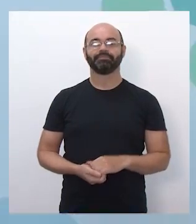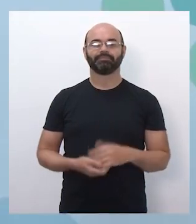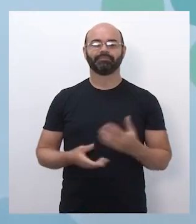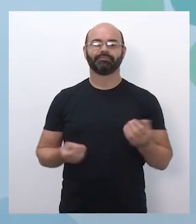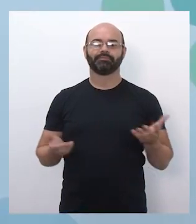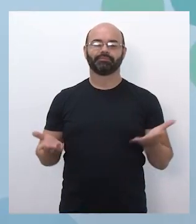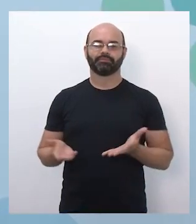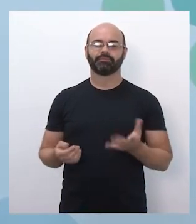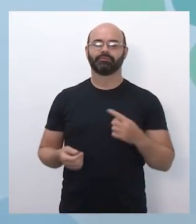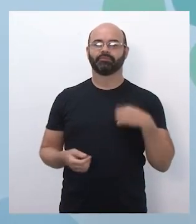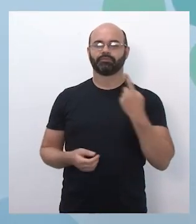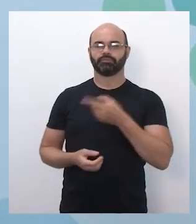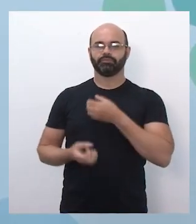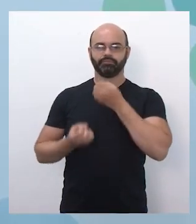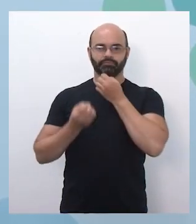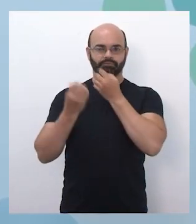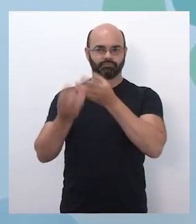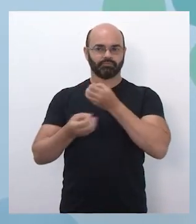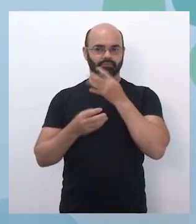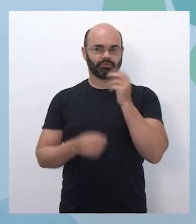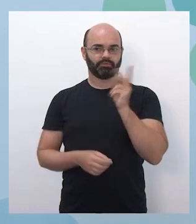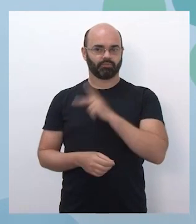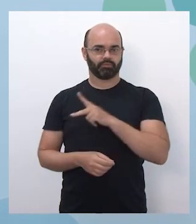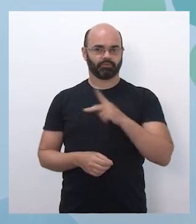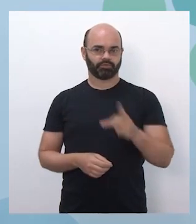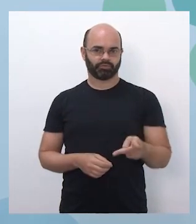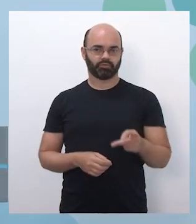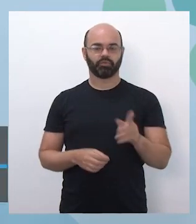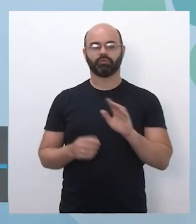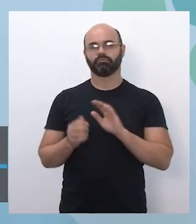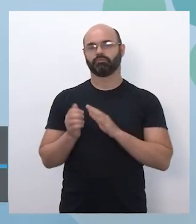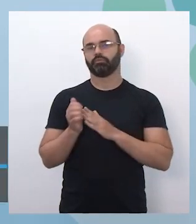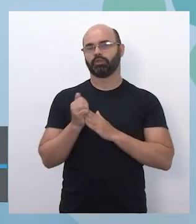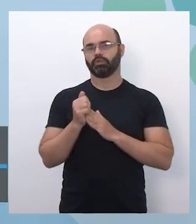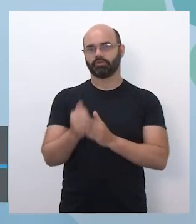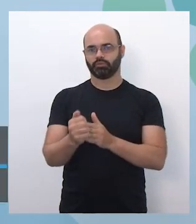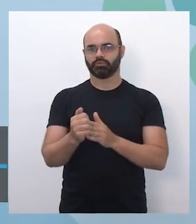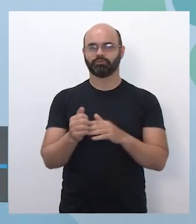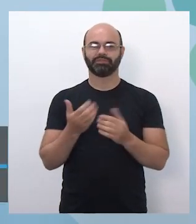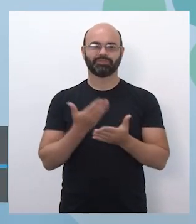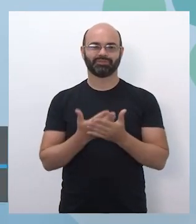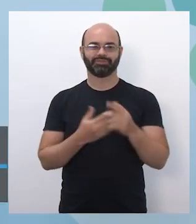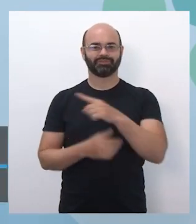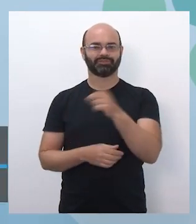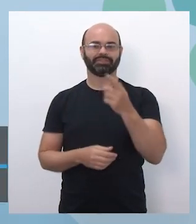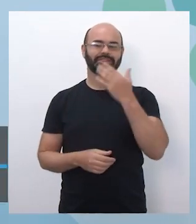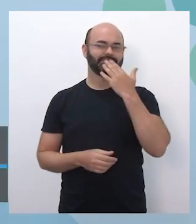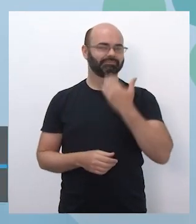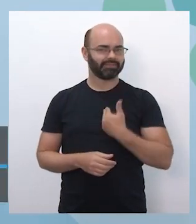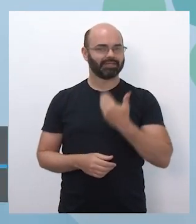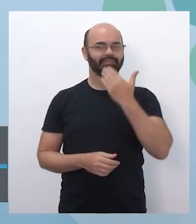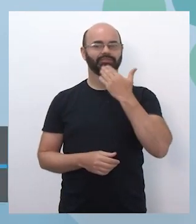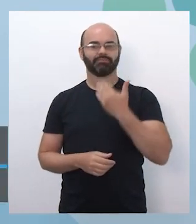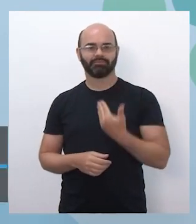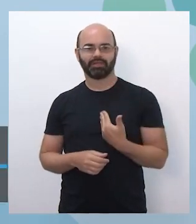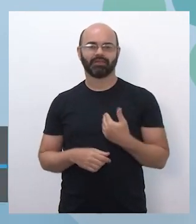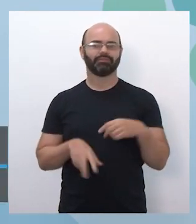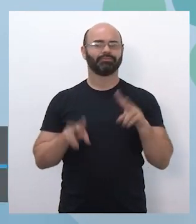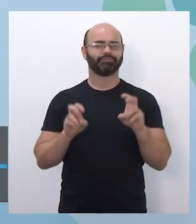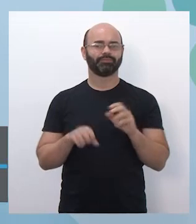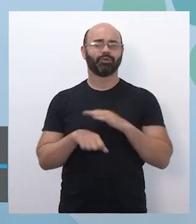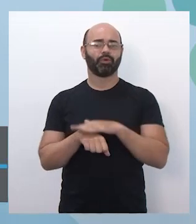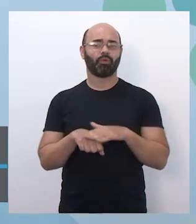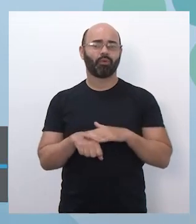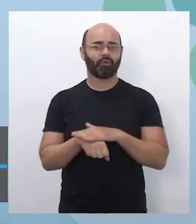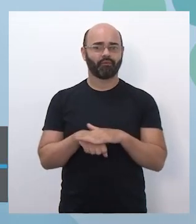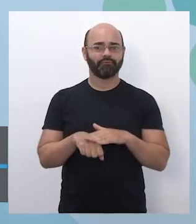sobre a atuação do professor orientador de estudos. Esse é um tema que vocês têm pedido bastante para conversar sobre, então a gente